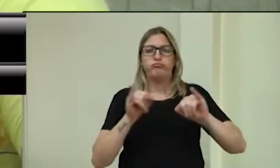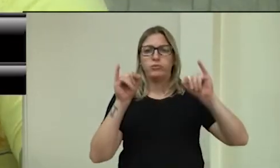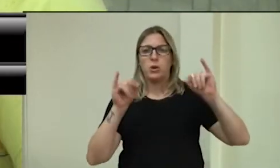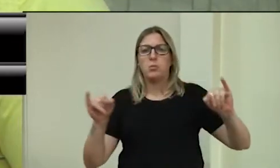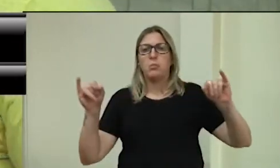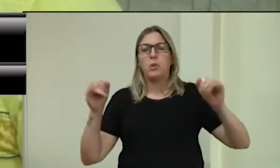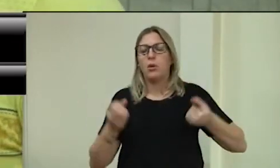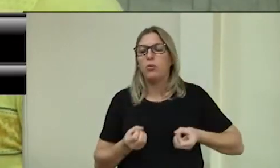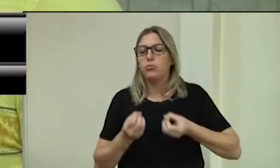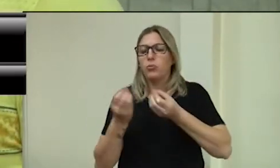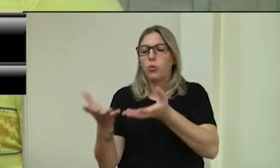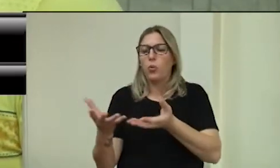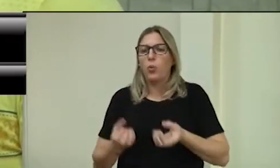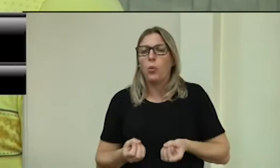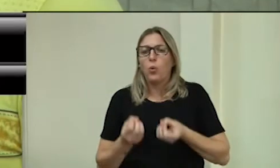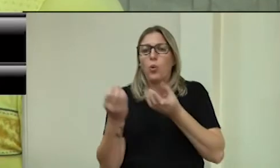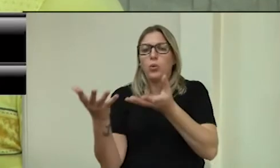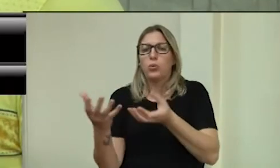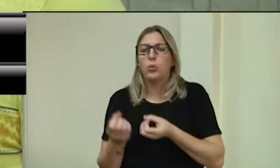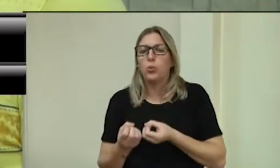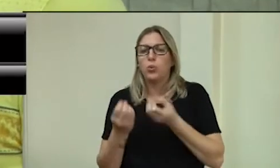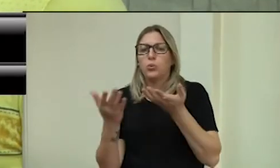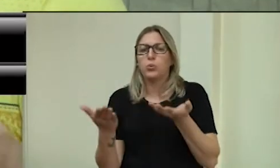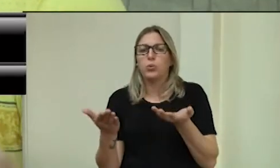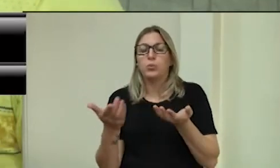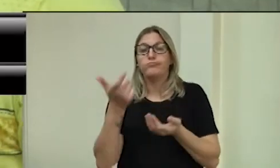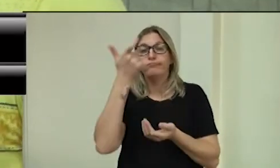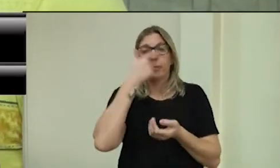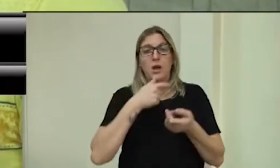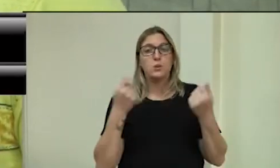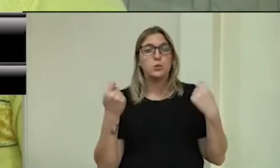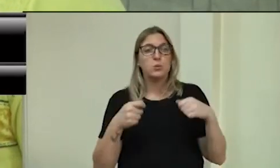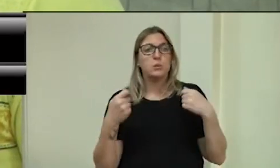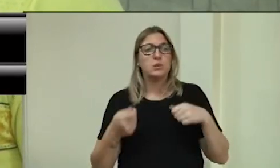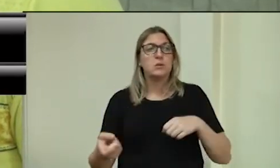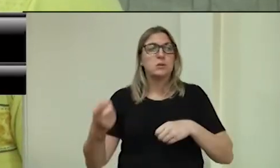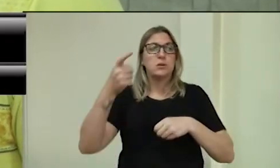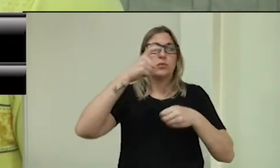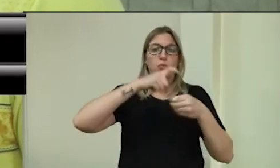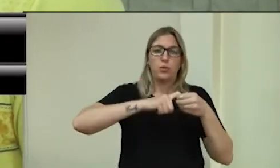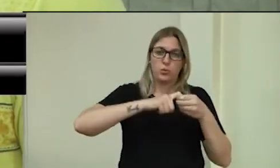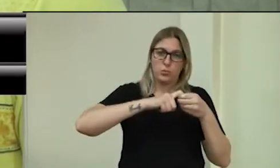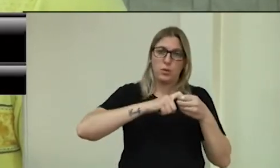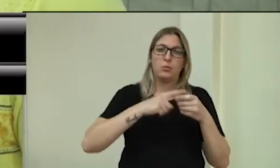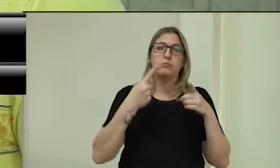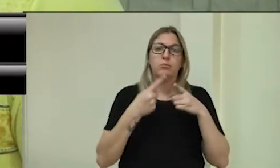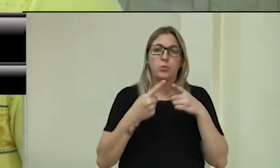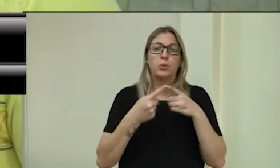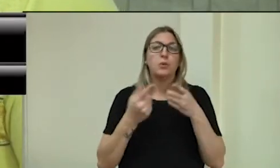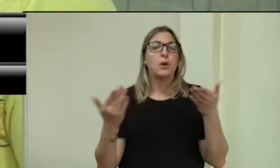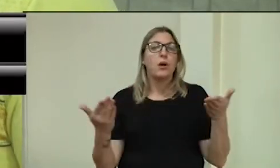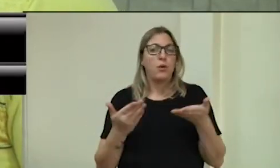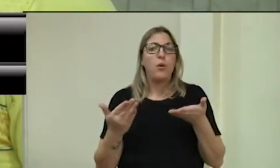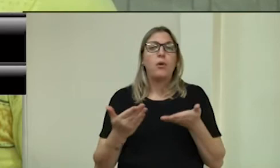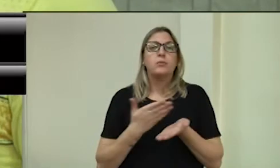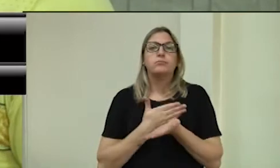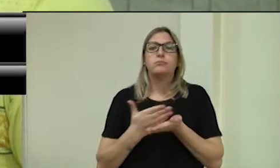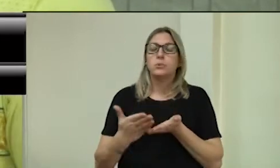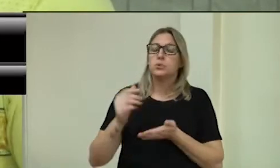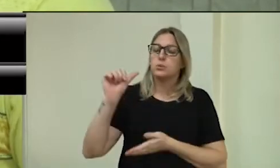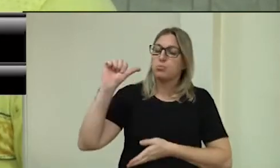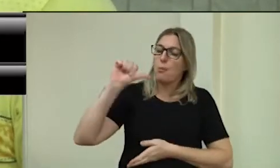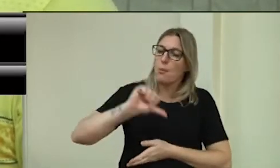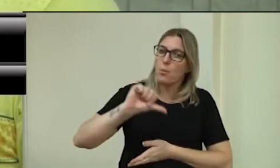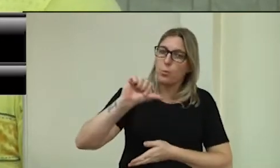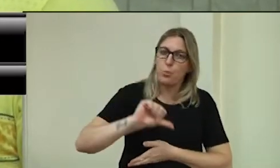fizeram doações, e isso acho que está na hora de voltar, porque começou a apertar, não teve mais o